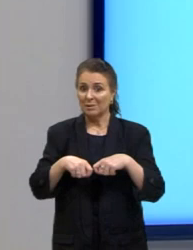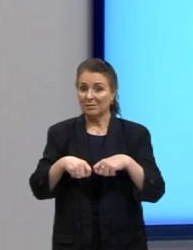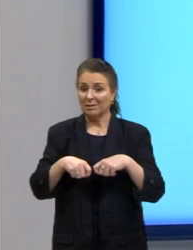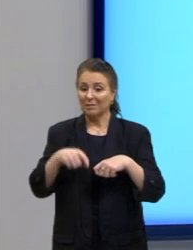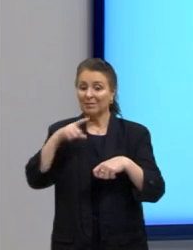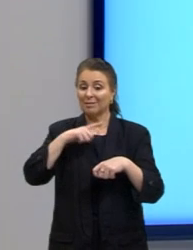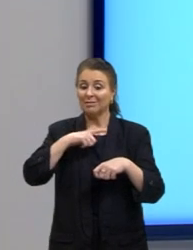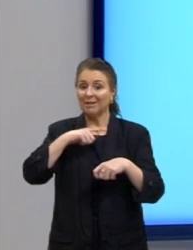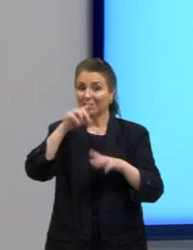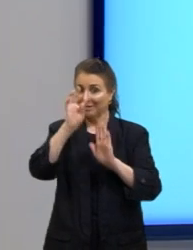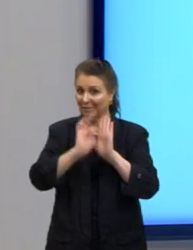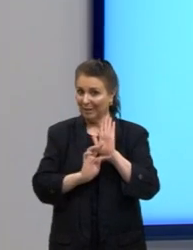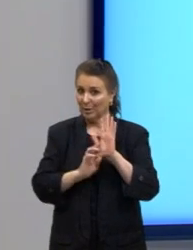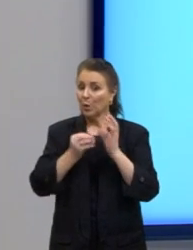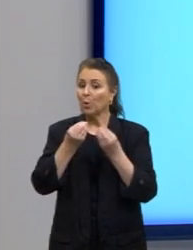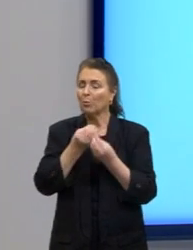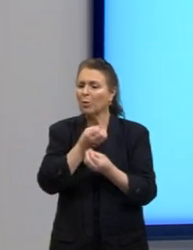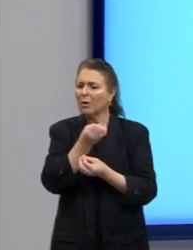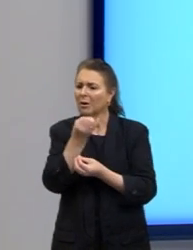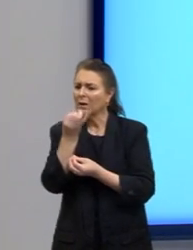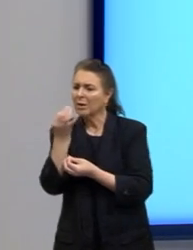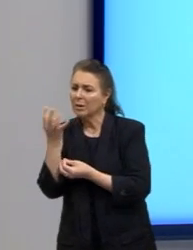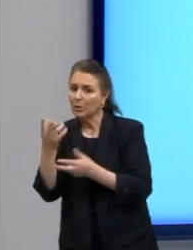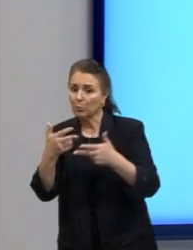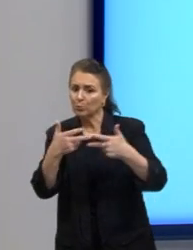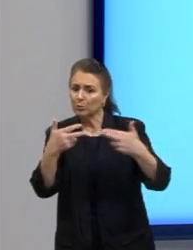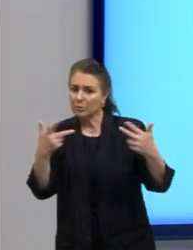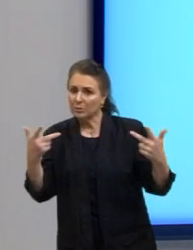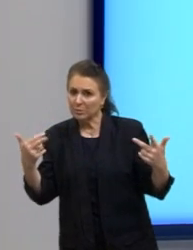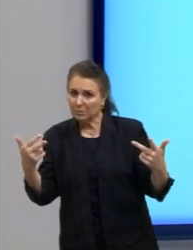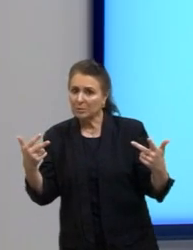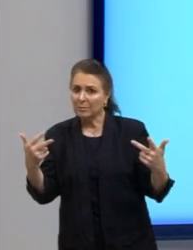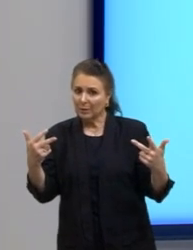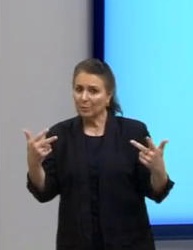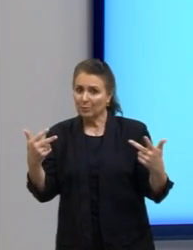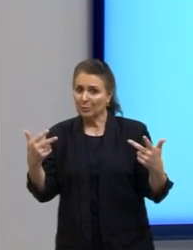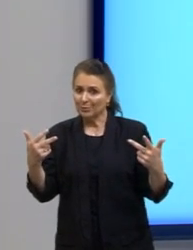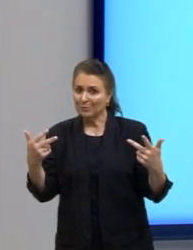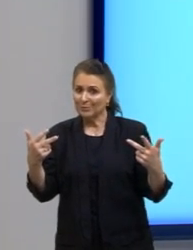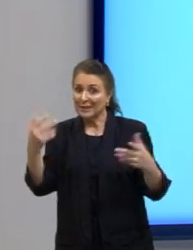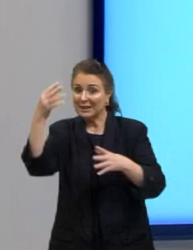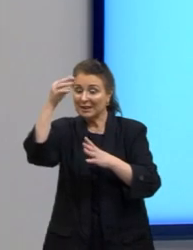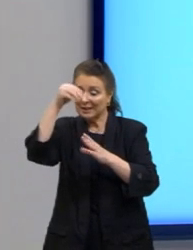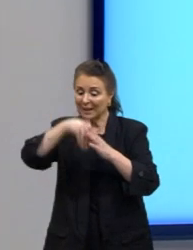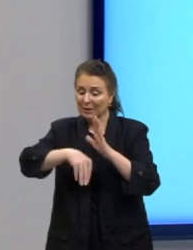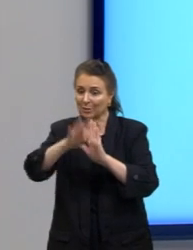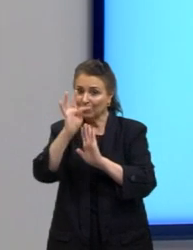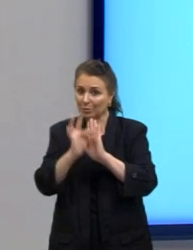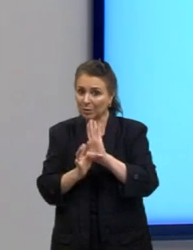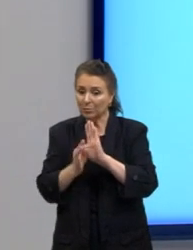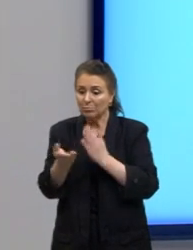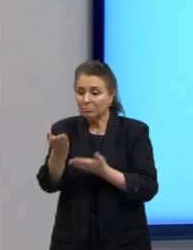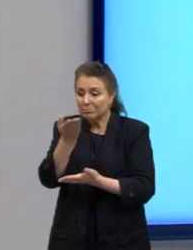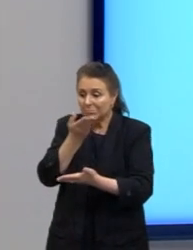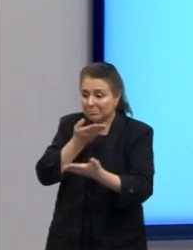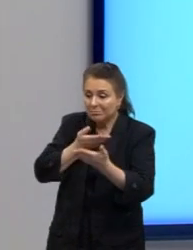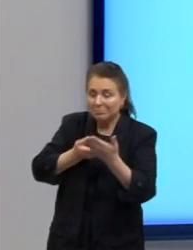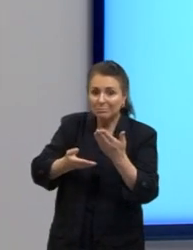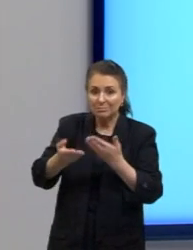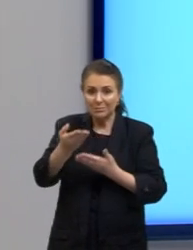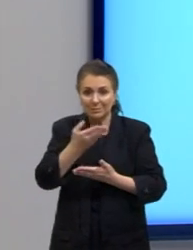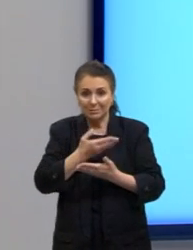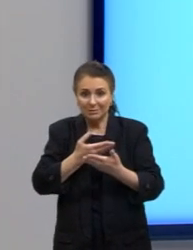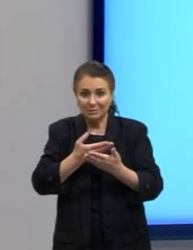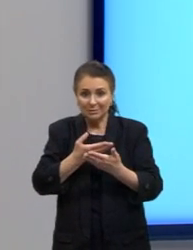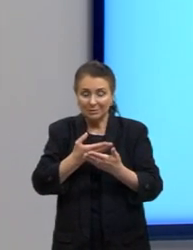como cada um desses elementos acontece ali dentro e como eles se relacionam porque